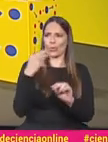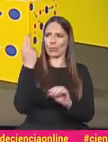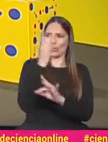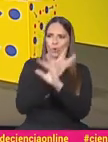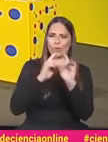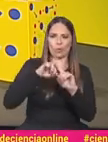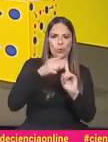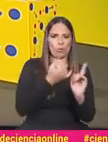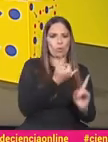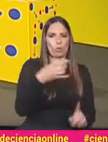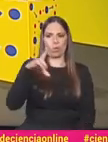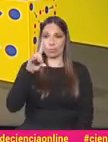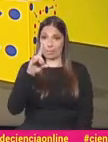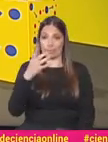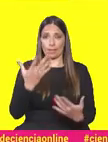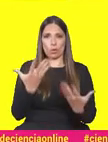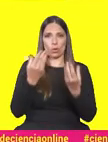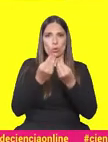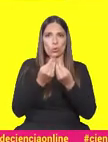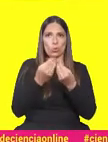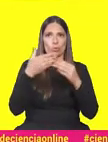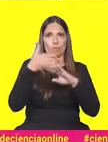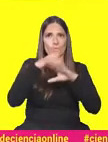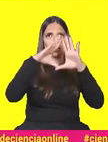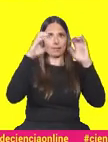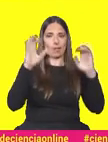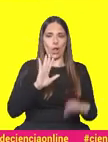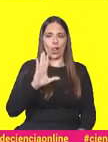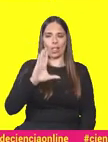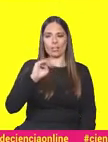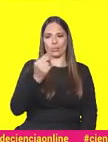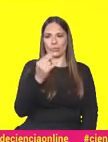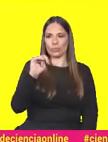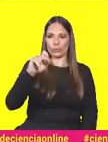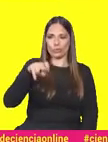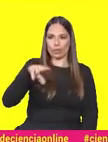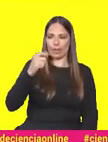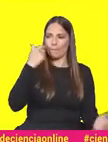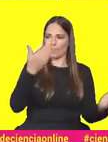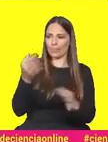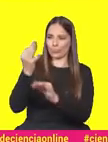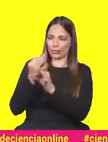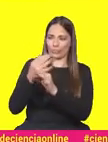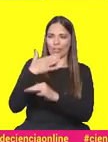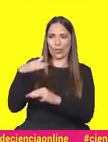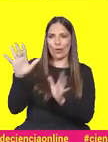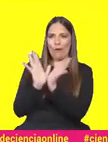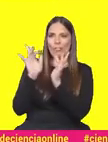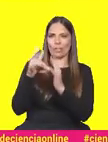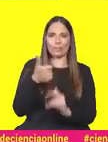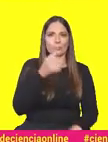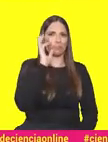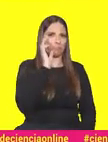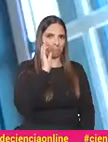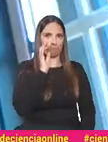Europeia em 2016. E junta-se agora a nós via Skype. Olá Susana, bem-vindo ao Festival de Ciência Online. Olá, boa tarde. Susana,